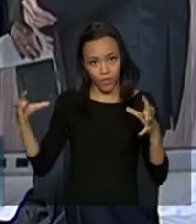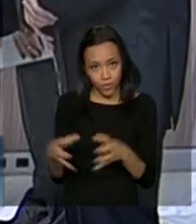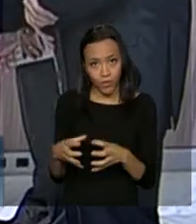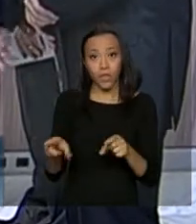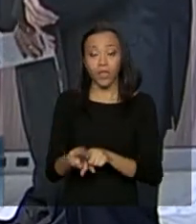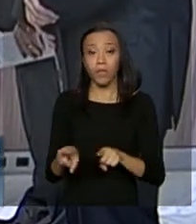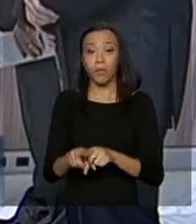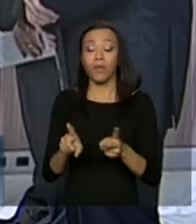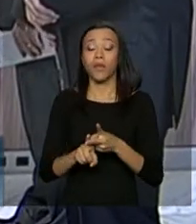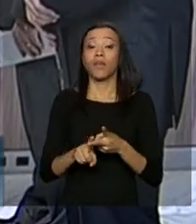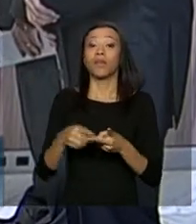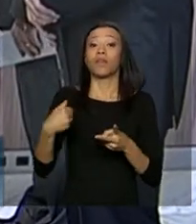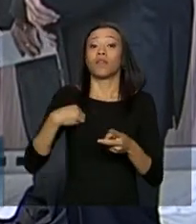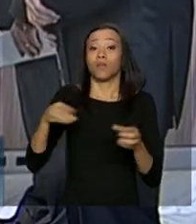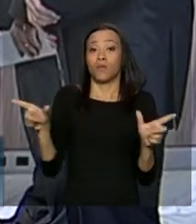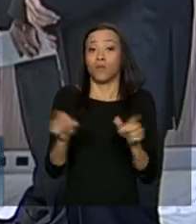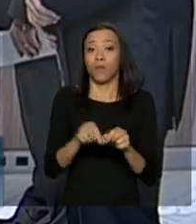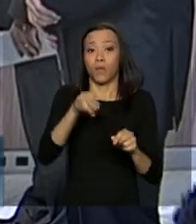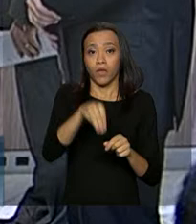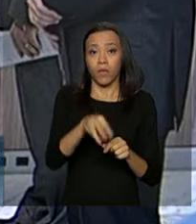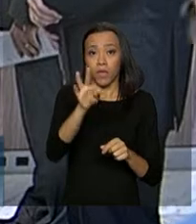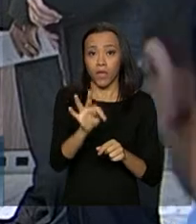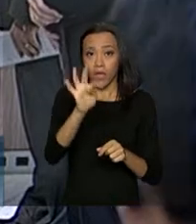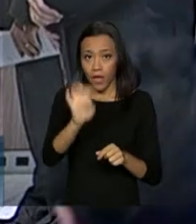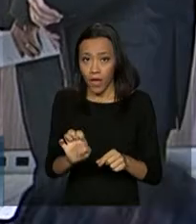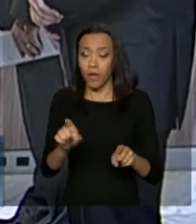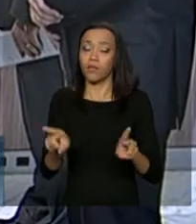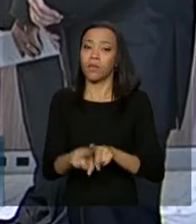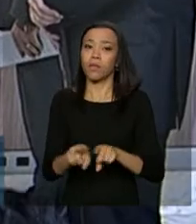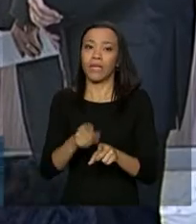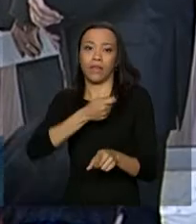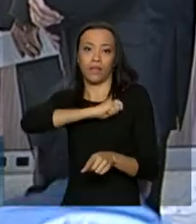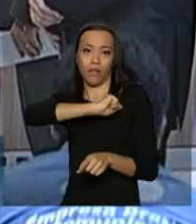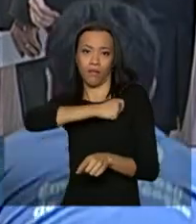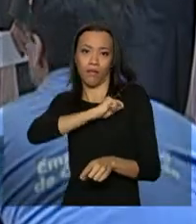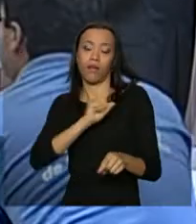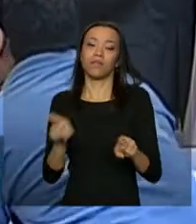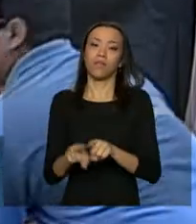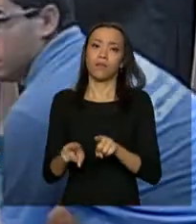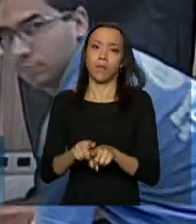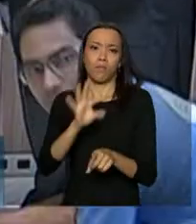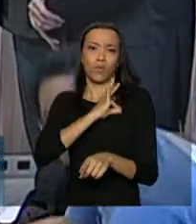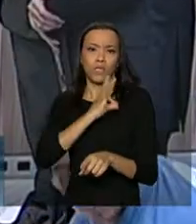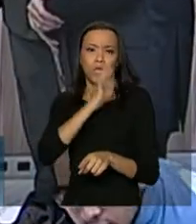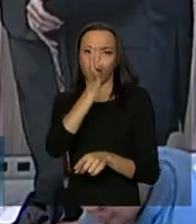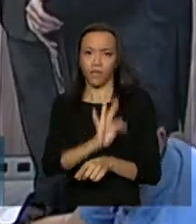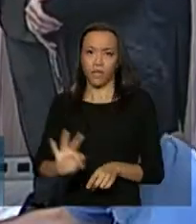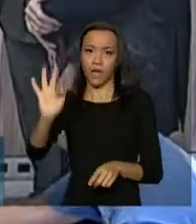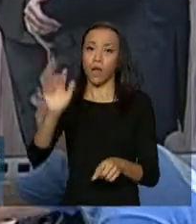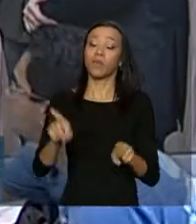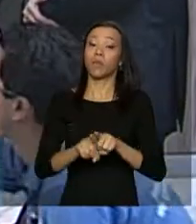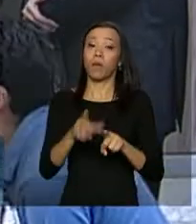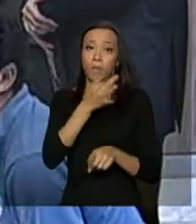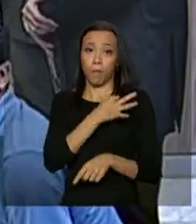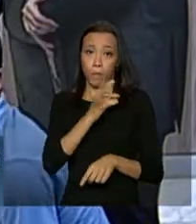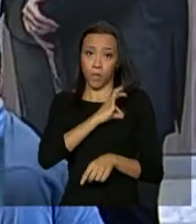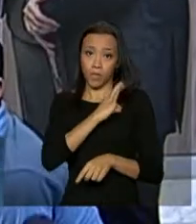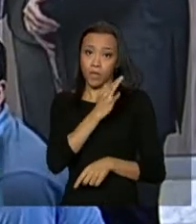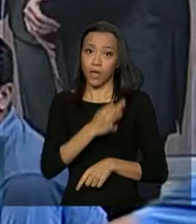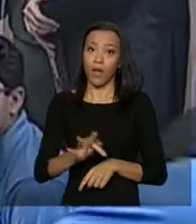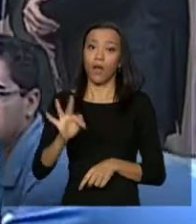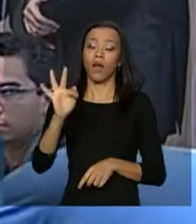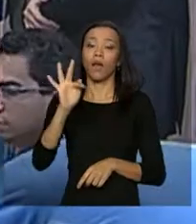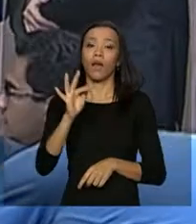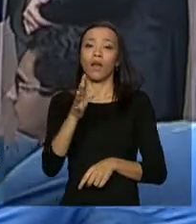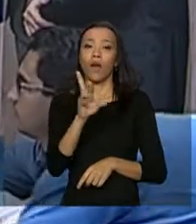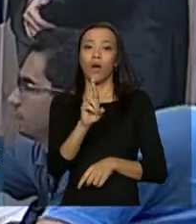Ministério Público do Trabalho, delegados e agentes da Polícia Federal, policiais rodoviários federais, também